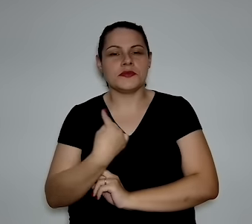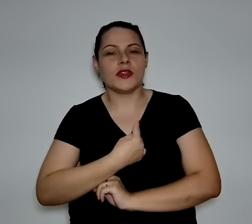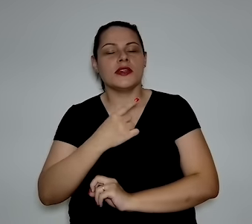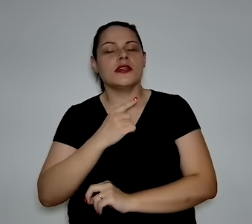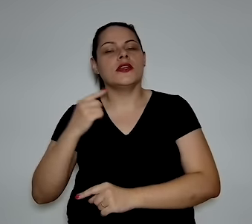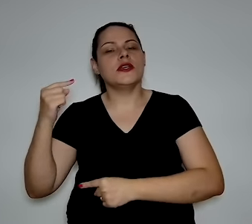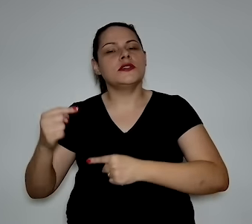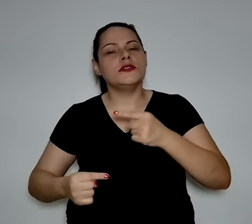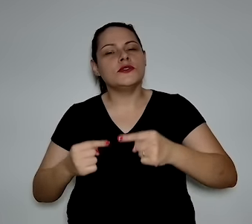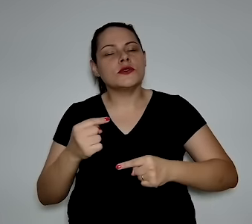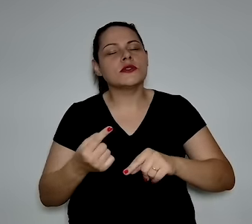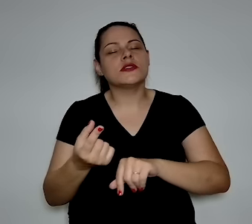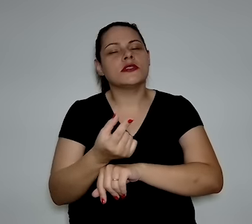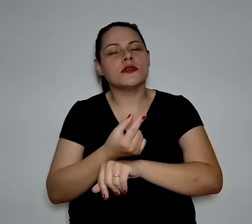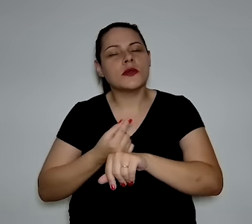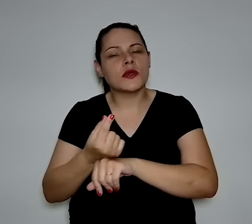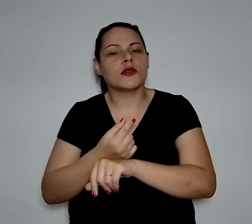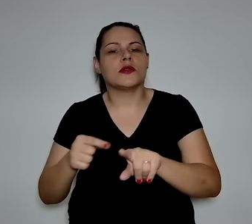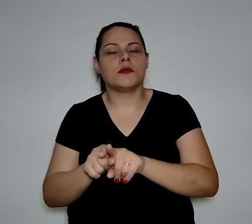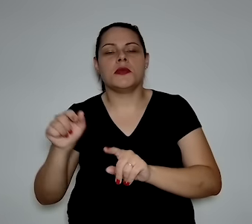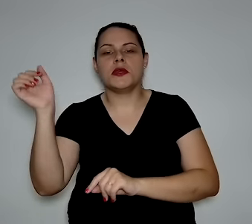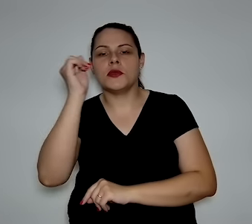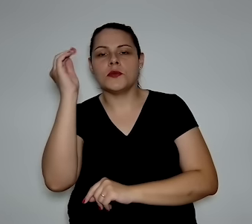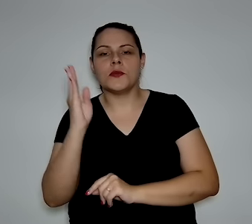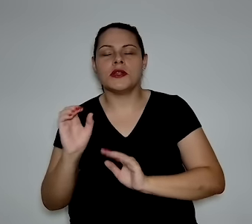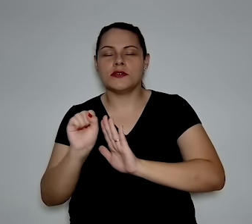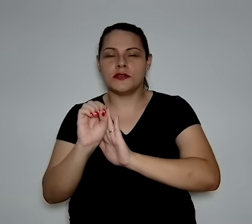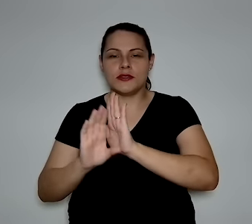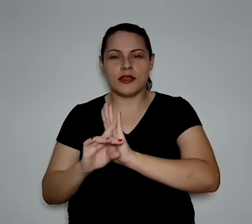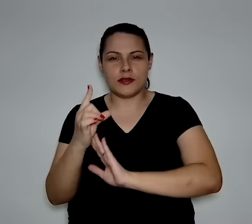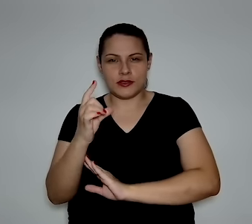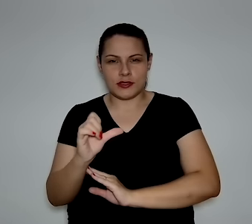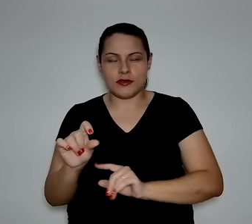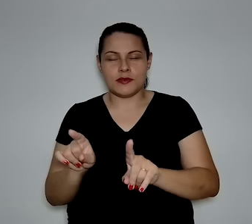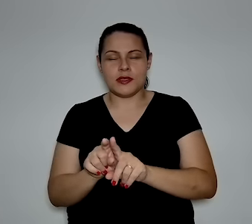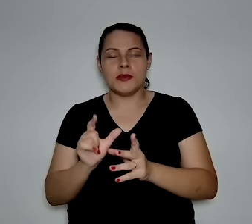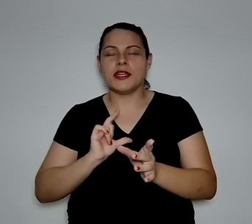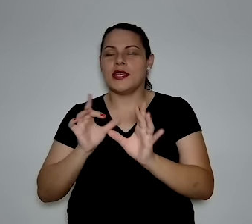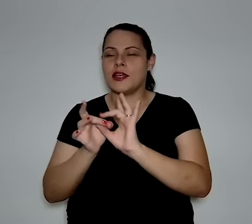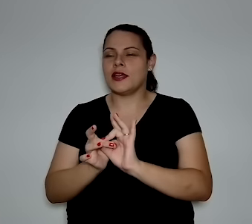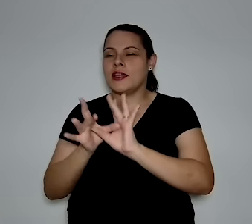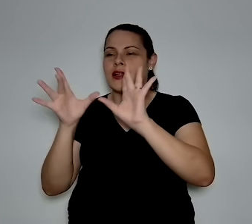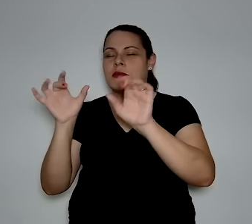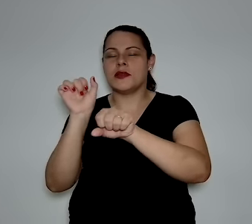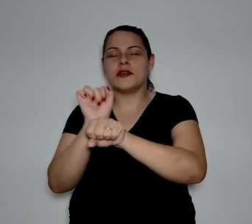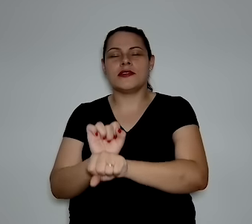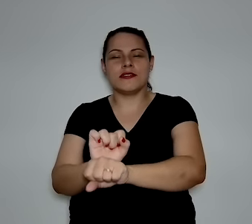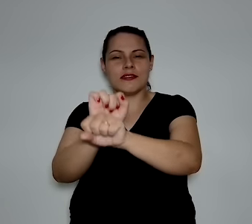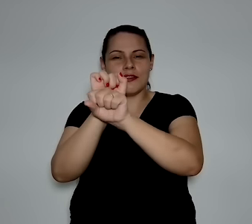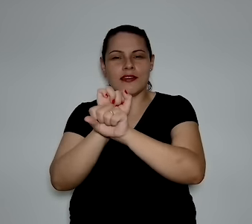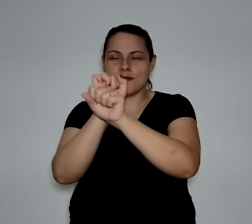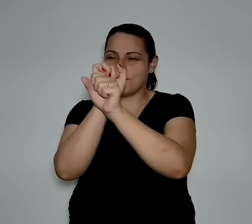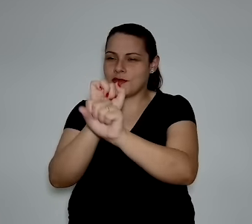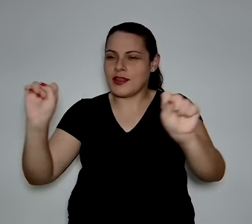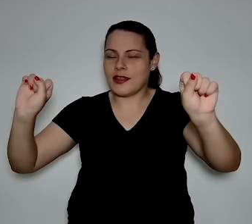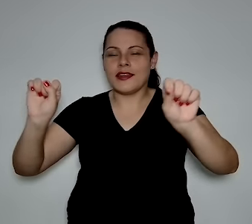quando nós tínhamos o debate econômico no Brasil, no século XIX, que se libertassem os escravos